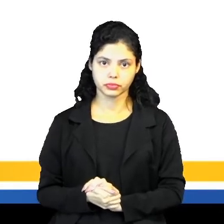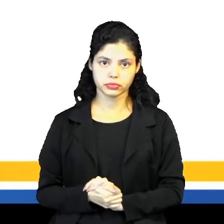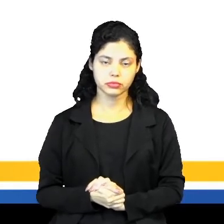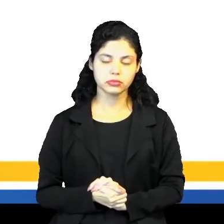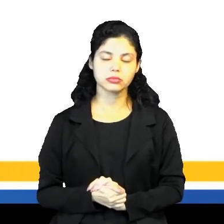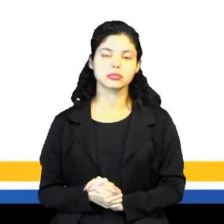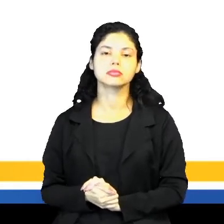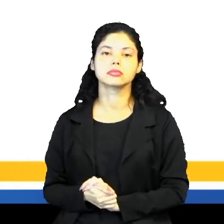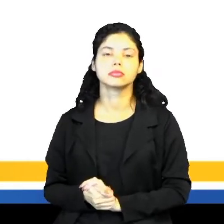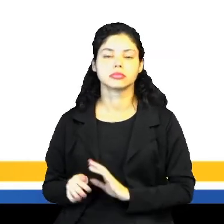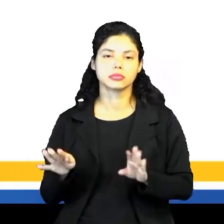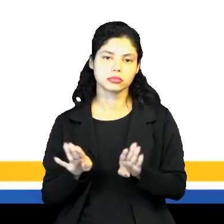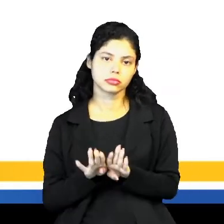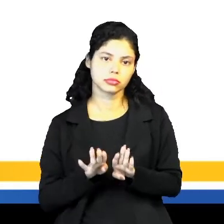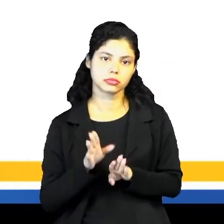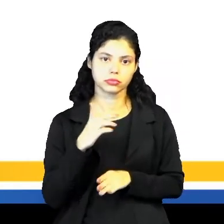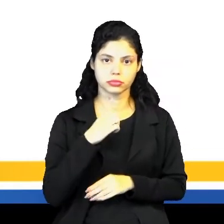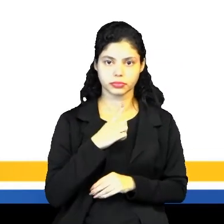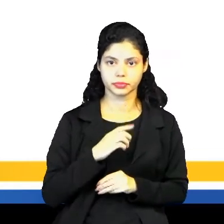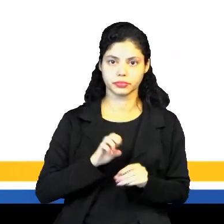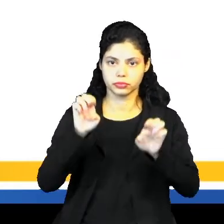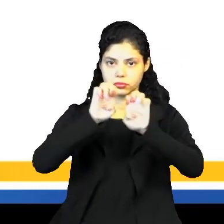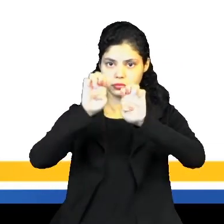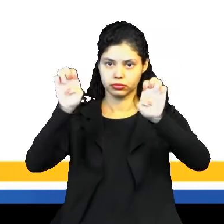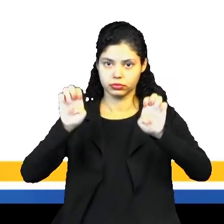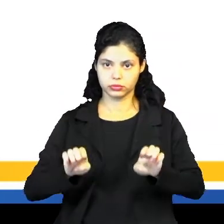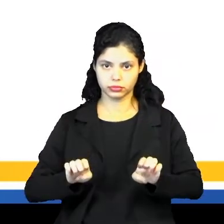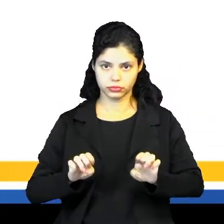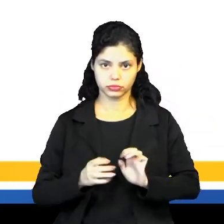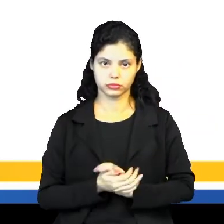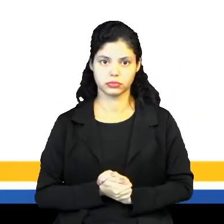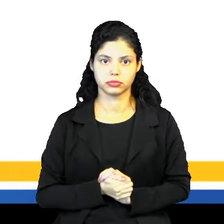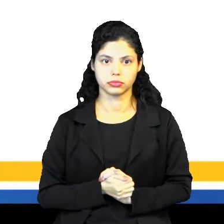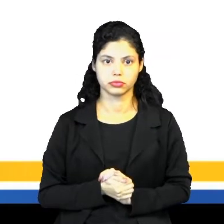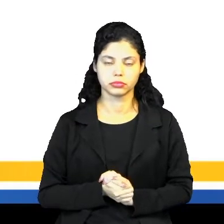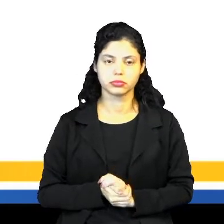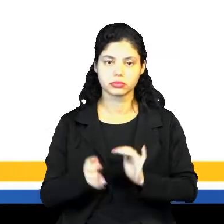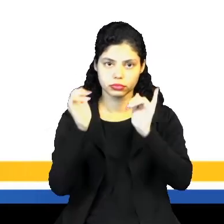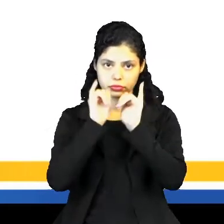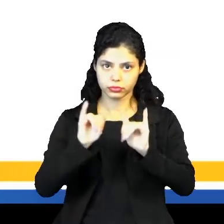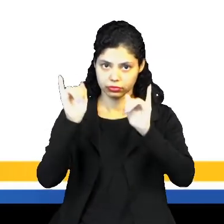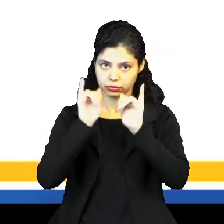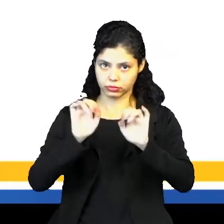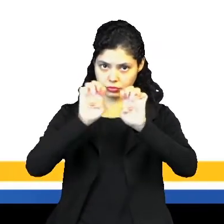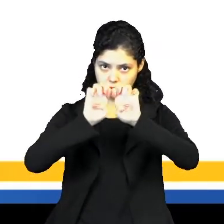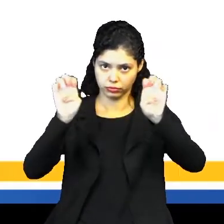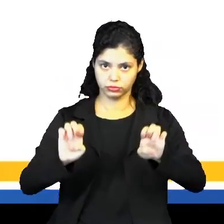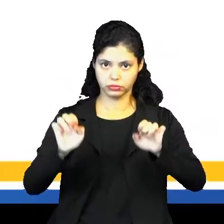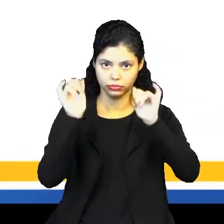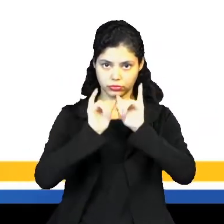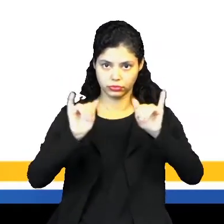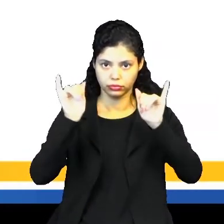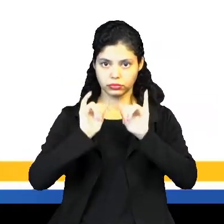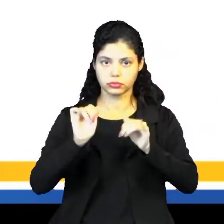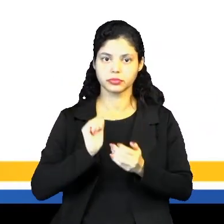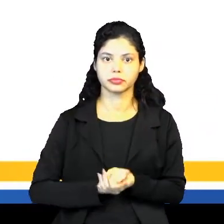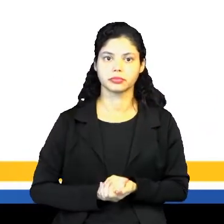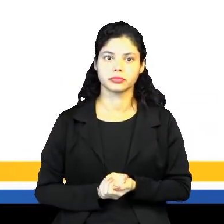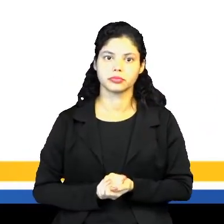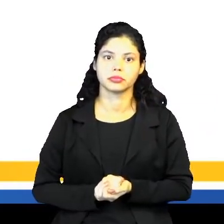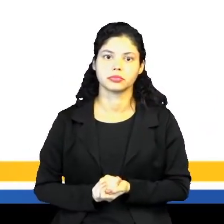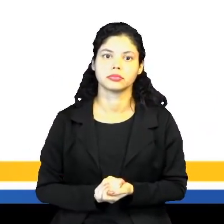Aí nós temos também, né? A estrutura, né? Dela notícia. Então, a estrutura da notícia, nós temos o quê? A